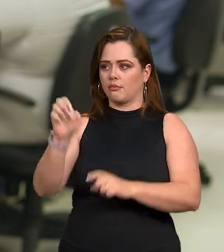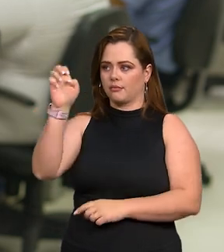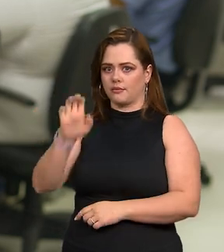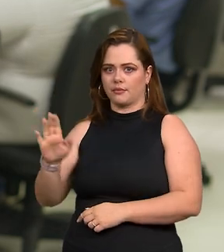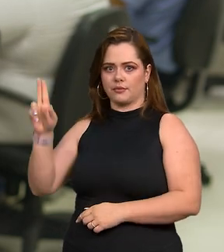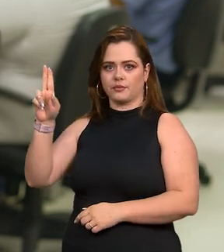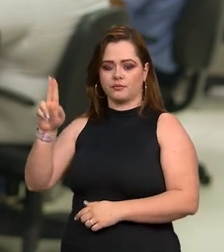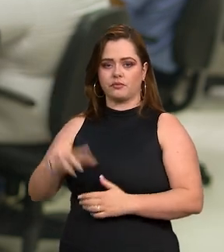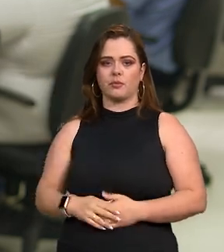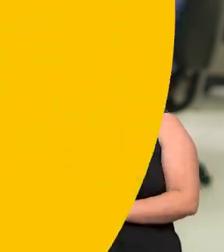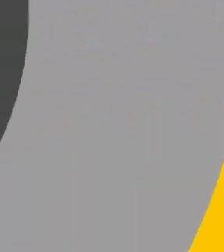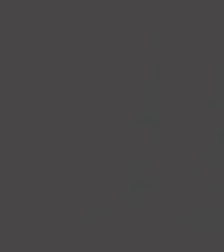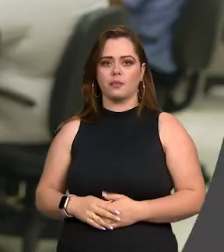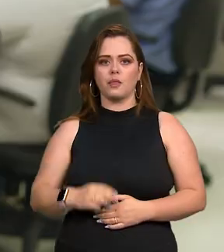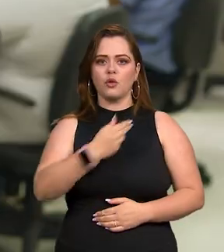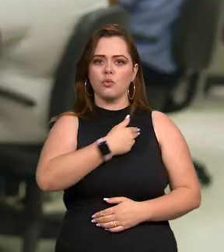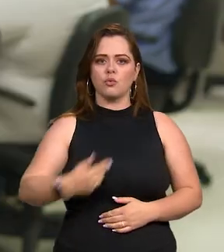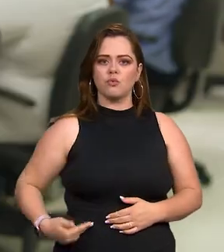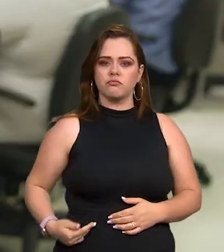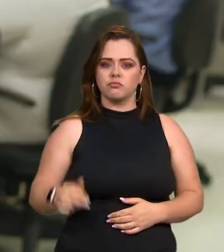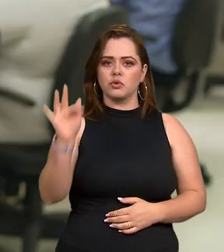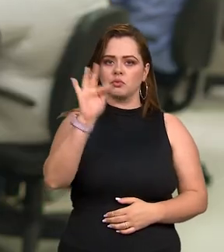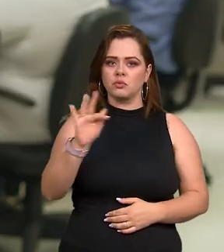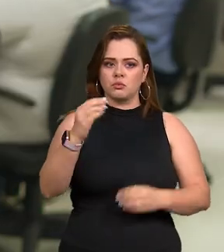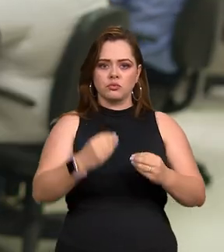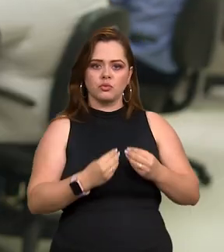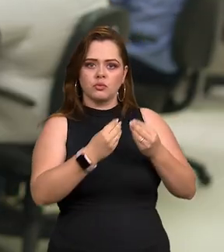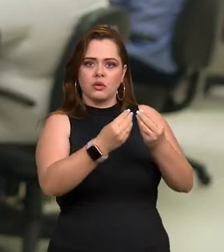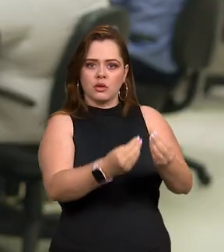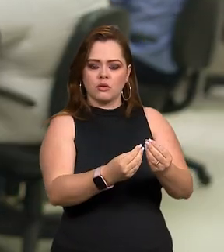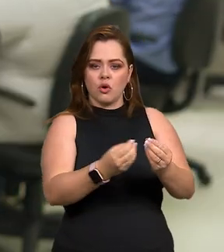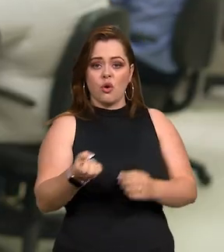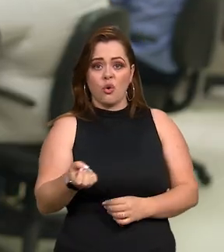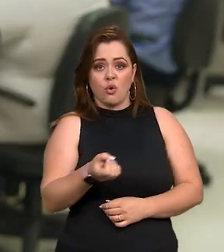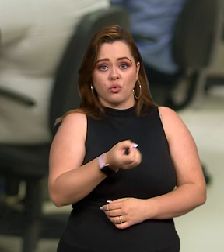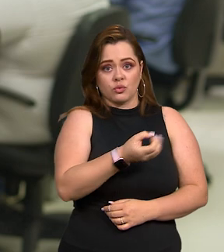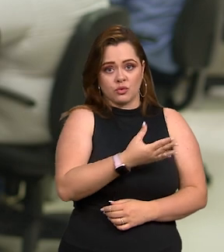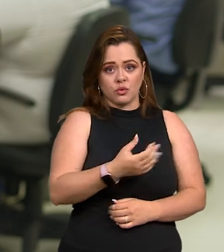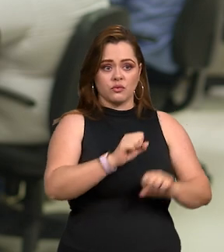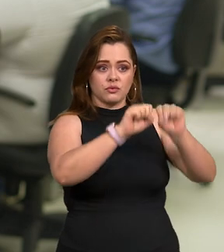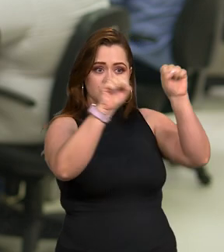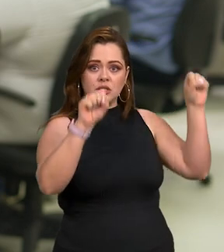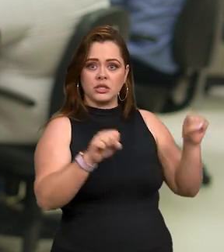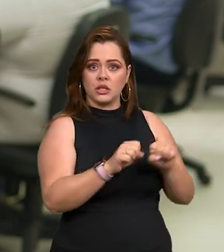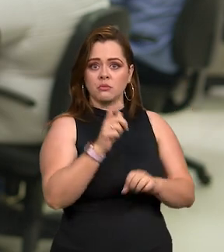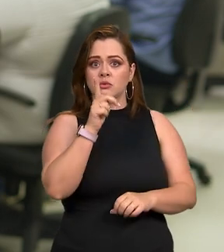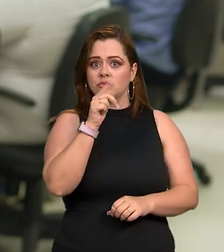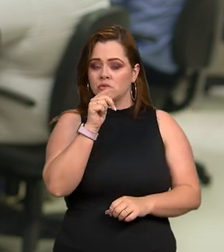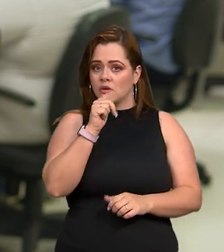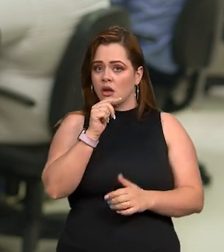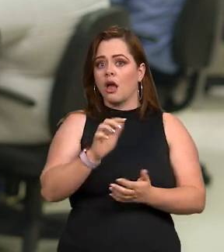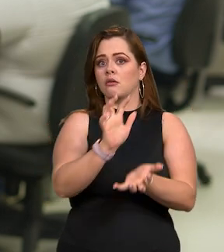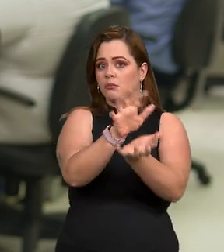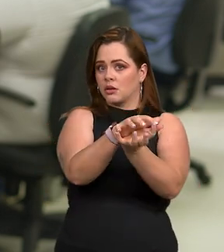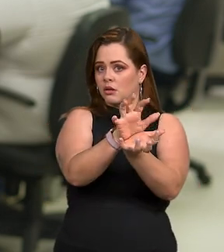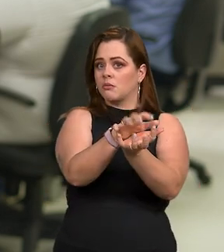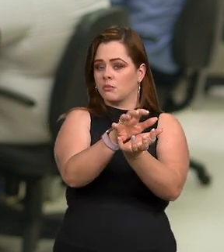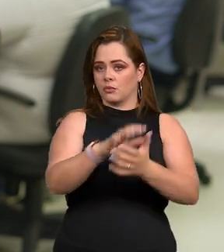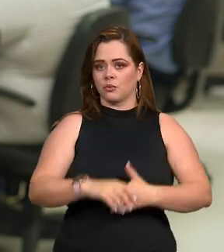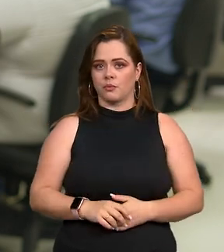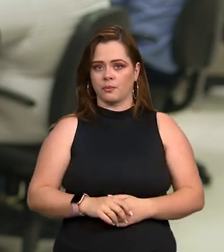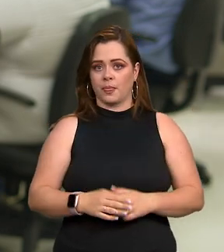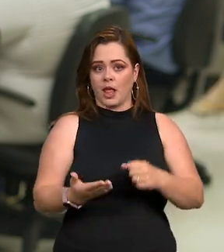Caribenhos e União Europeia. O governo federal entregou um novo sistema de bombas para moradores do município de